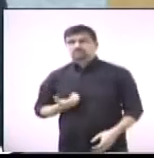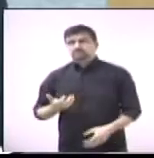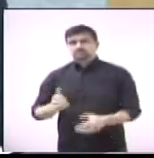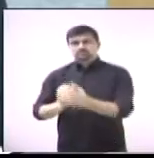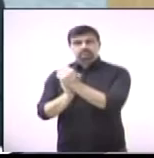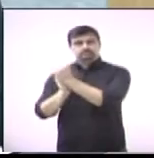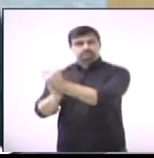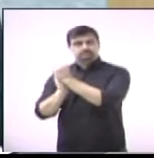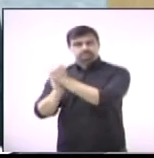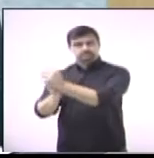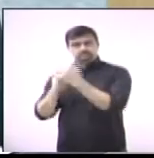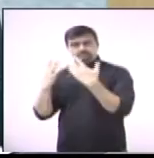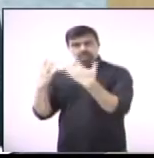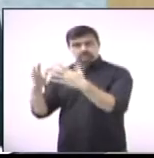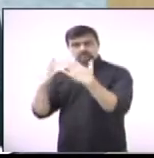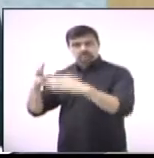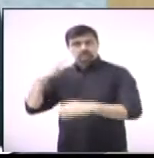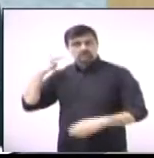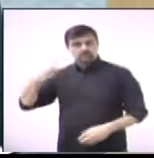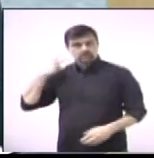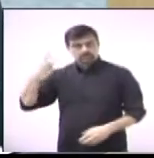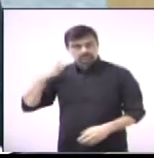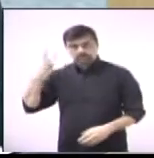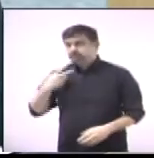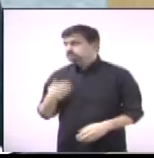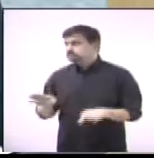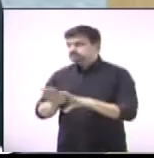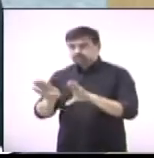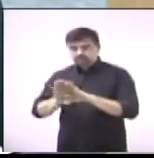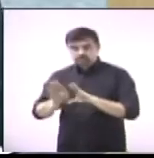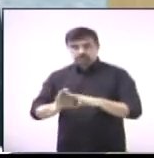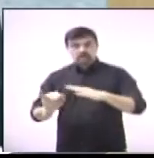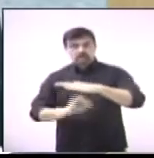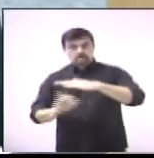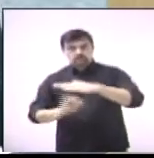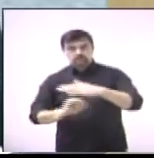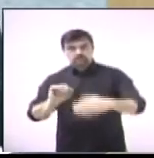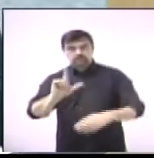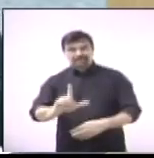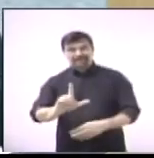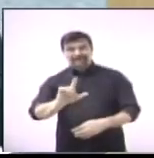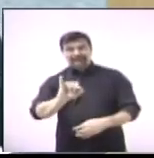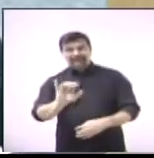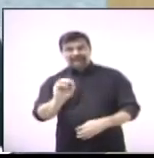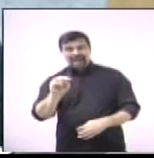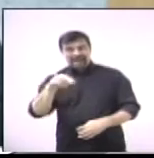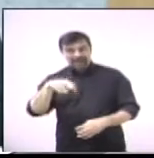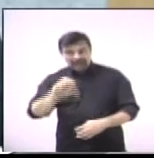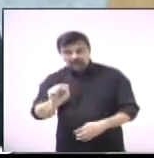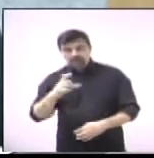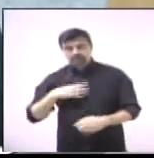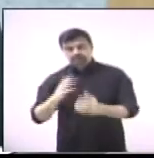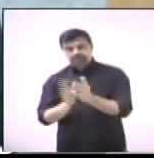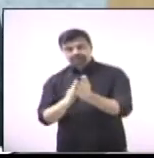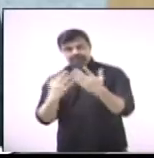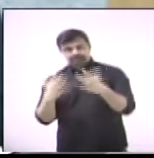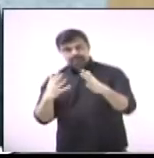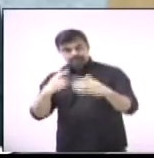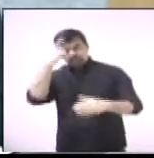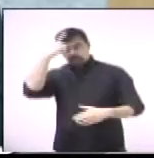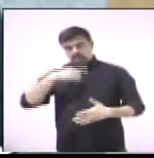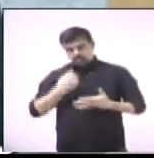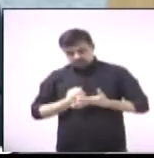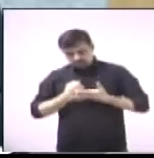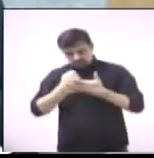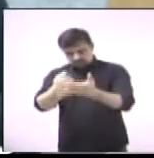parabéns ao vereador, meus parabéns à instituição e a todas as pessoas que lá estão e tem o meu apoio